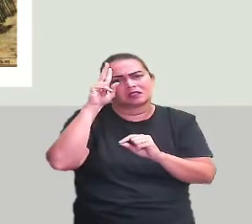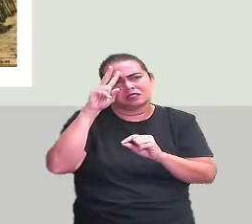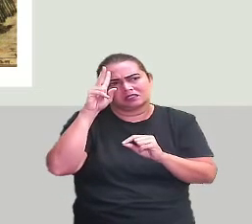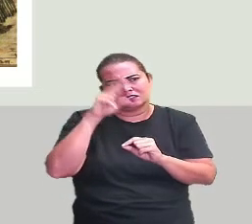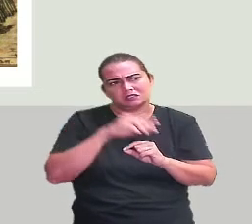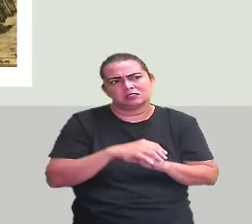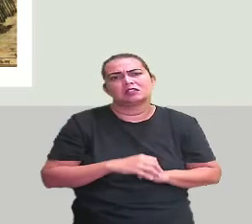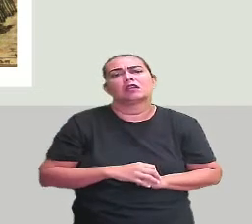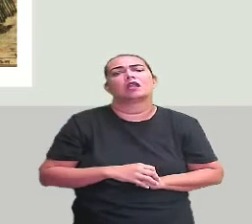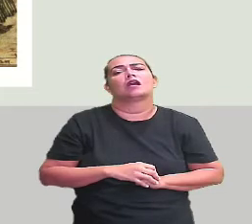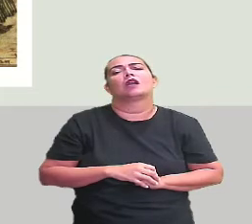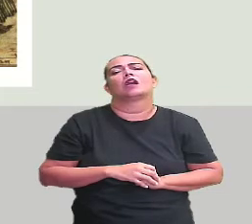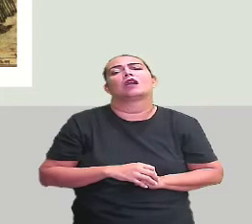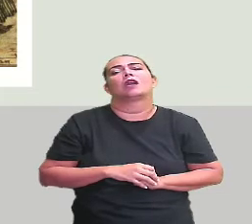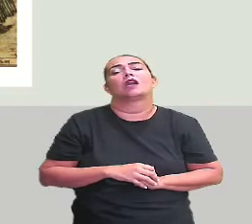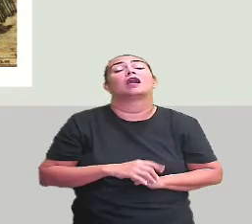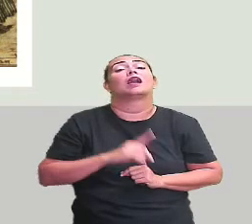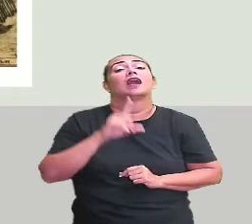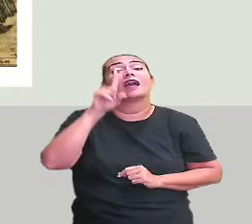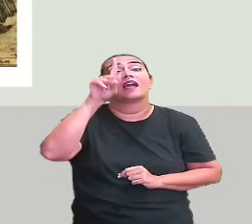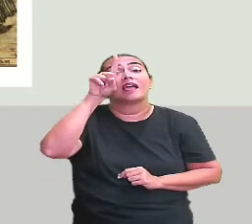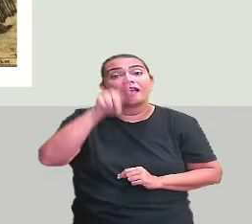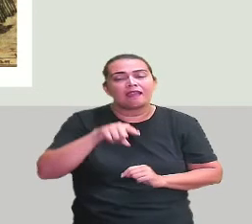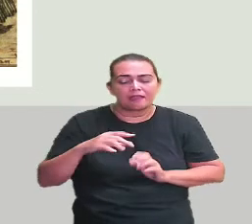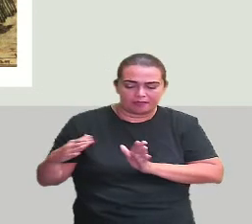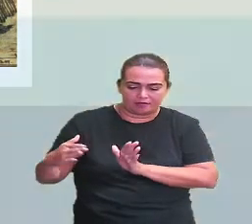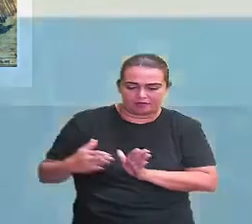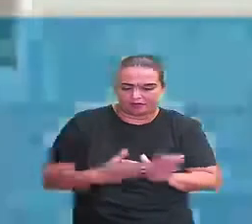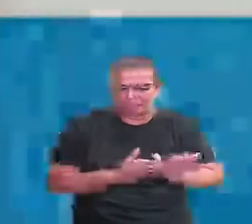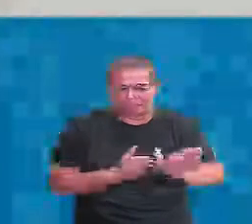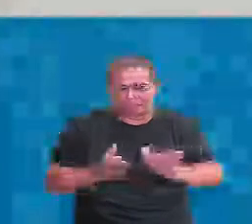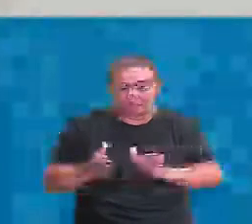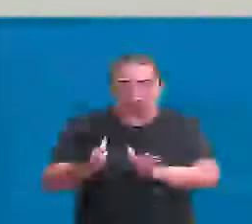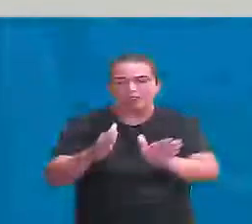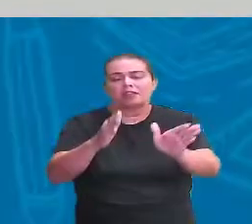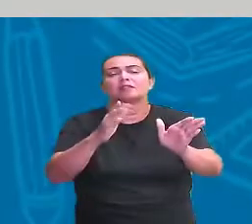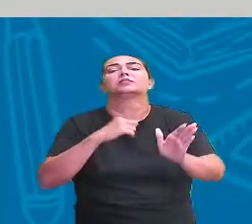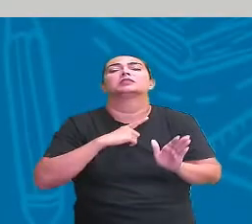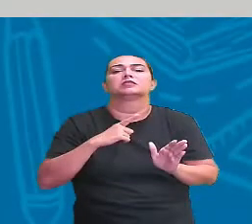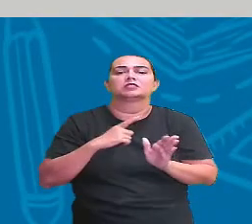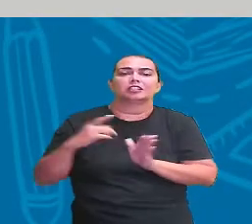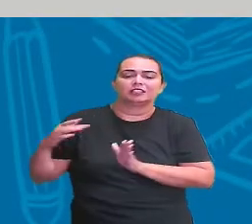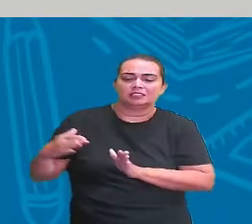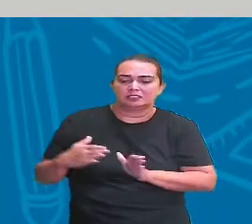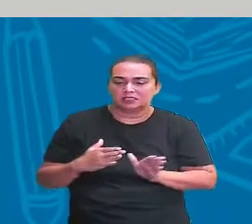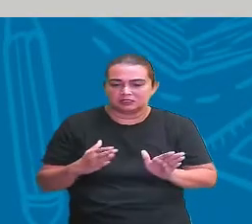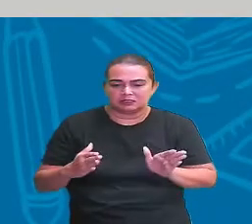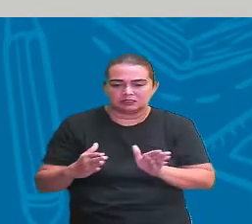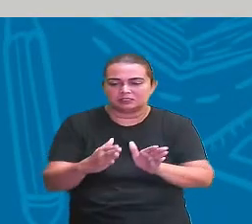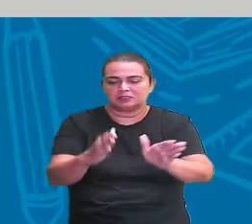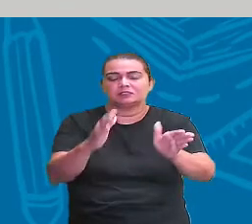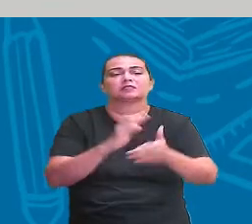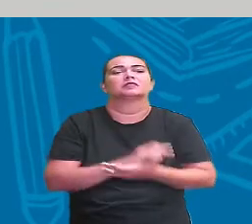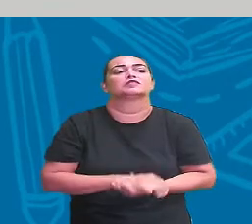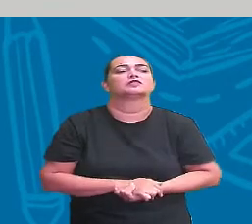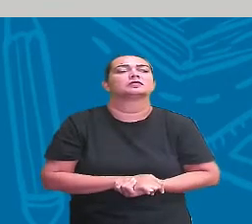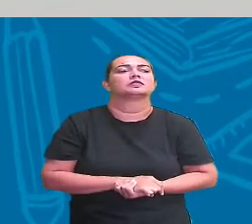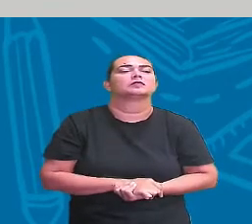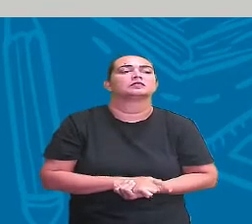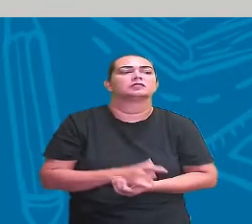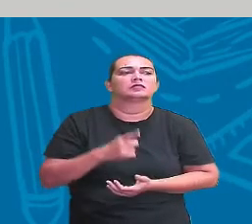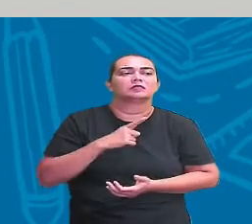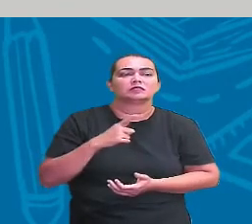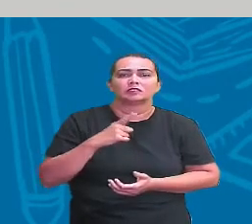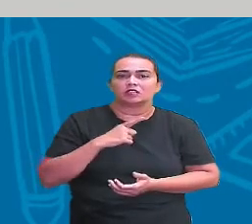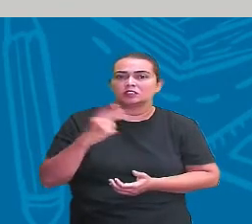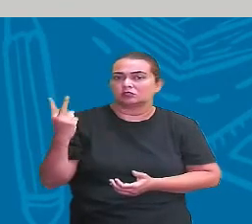Isso mesmo, minha gente. É o caminho que eles percorrem. Eles têm um caminho a percorrer. É ou não é? Eles têm lá